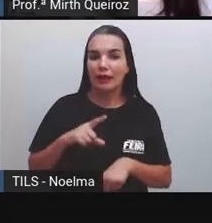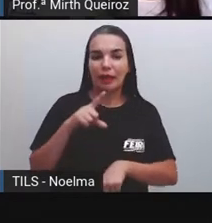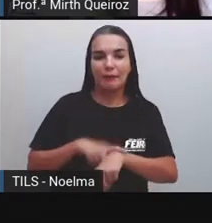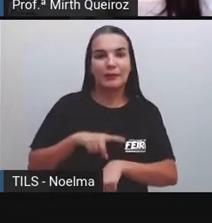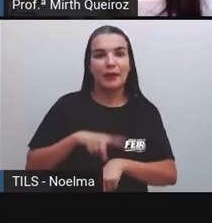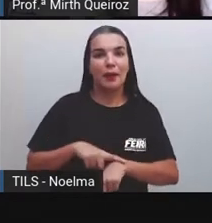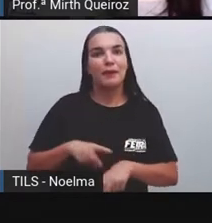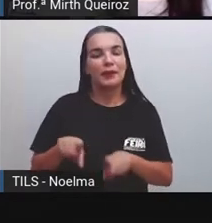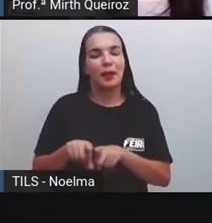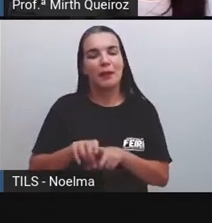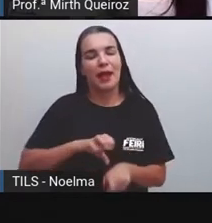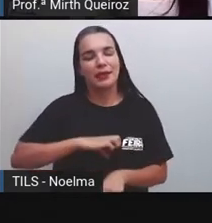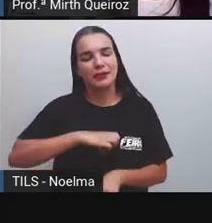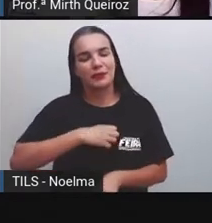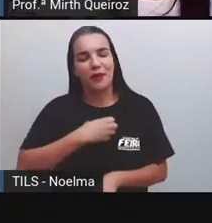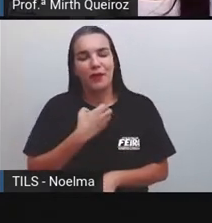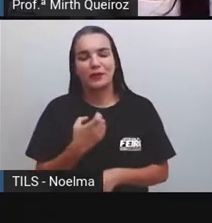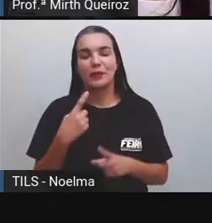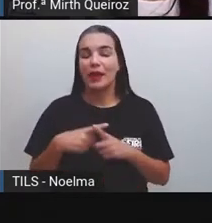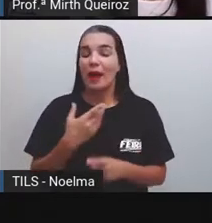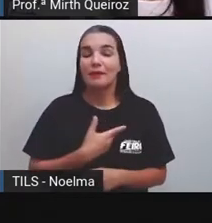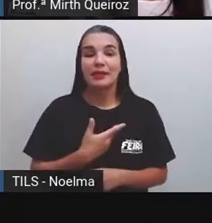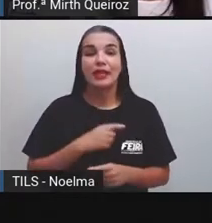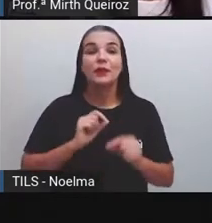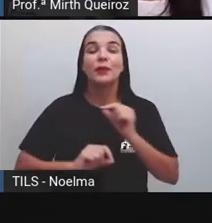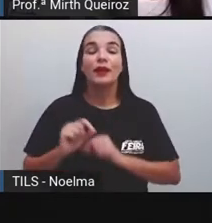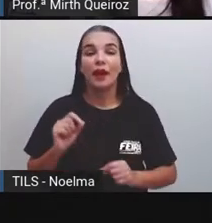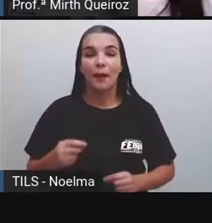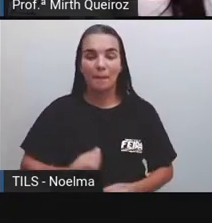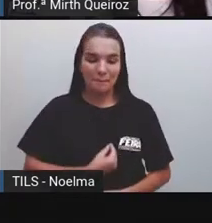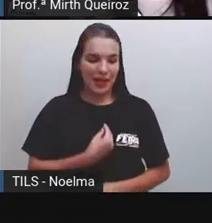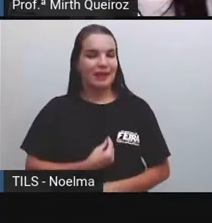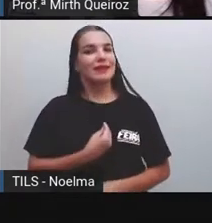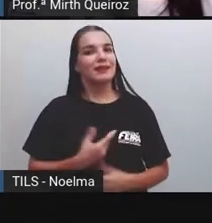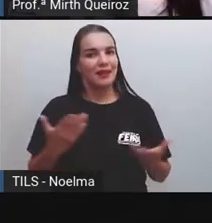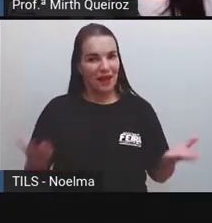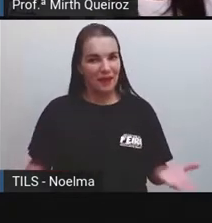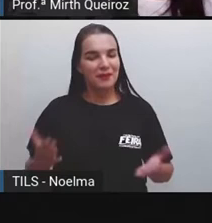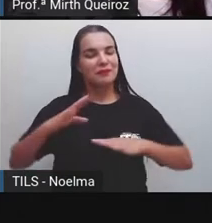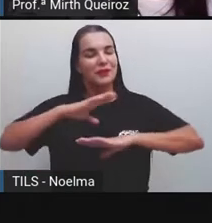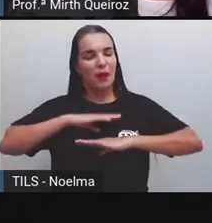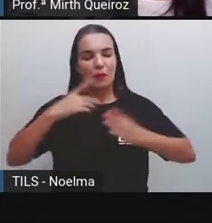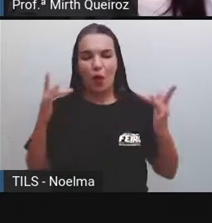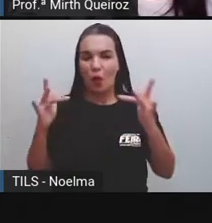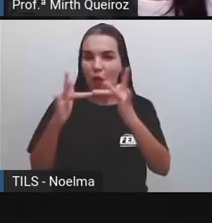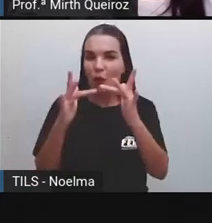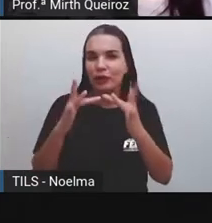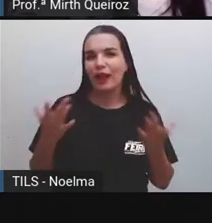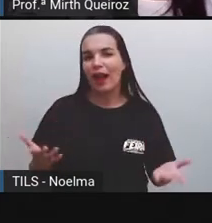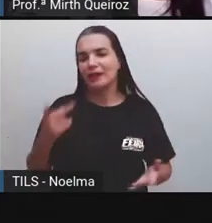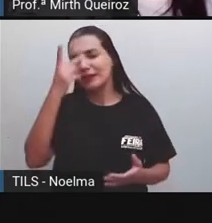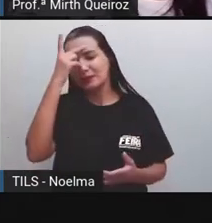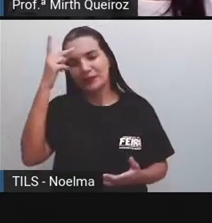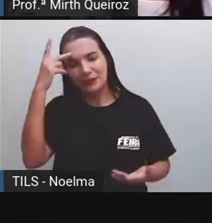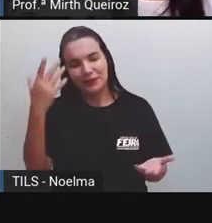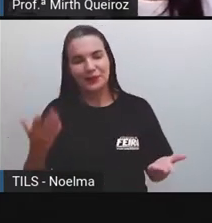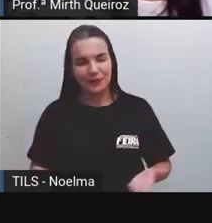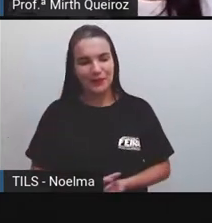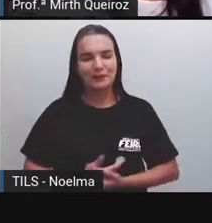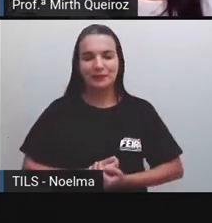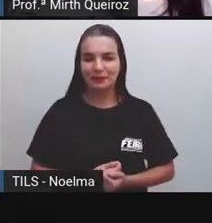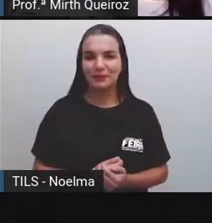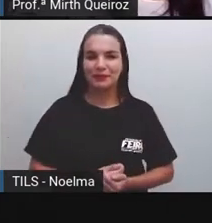esforço Porque essa amizade acontecia de forma física De modo ali do contato pessoal, contato